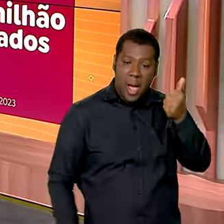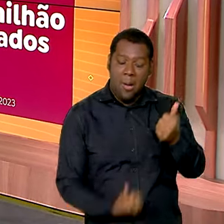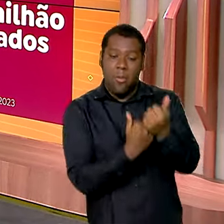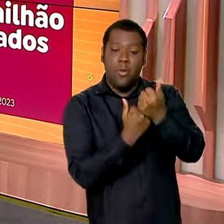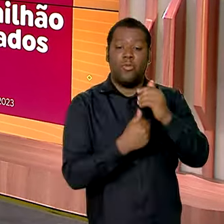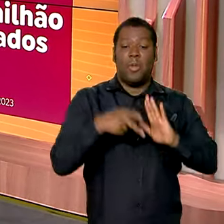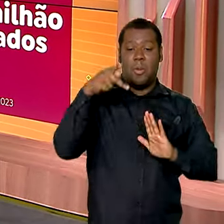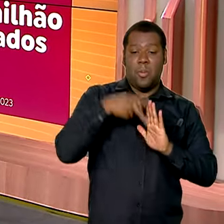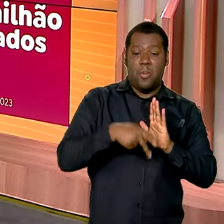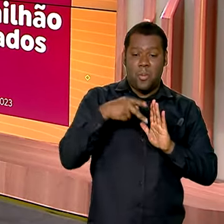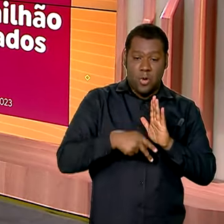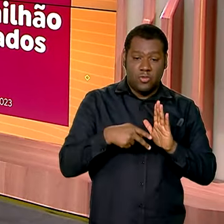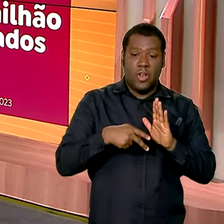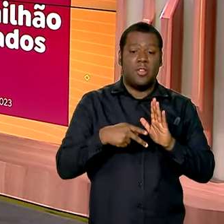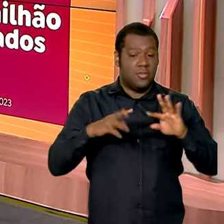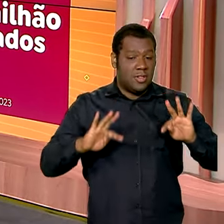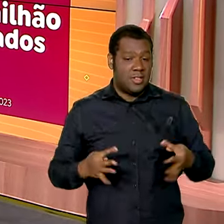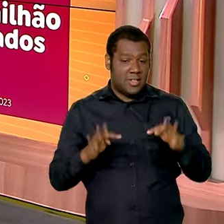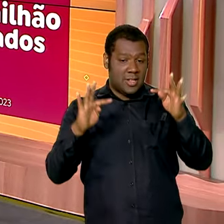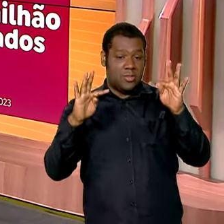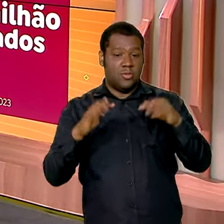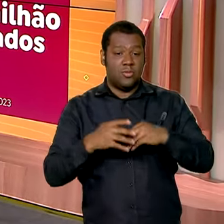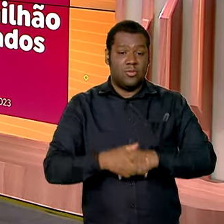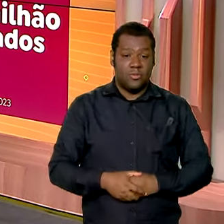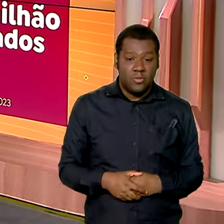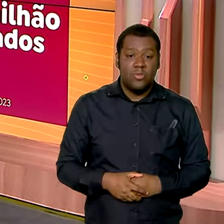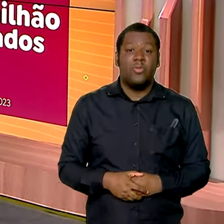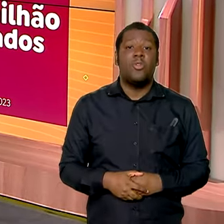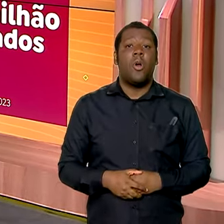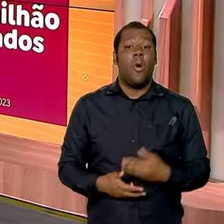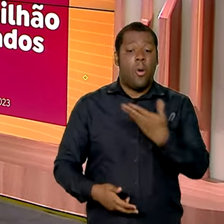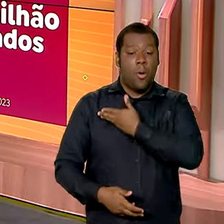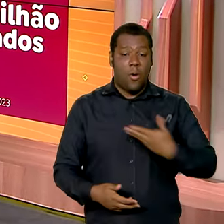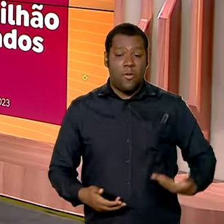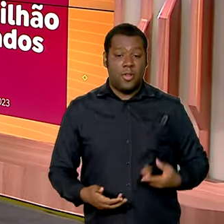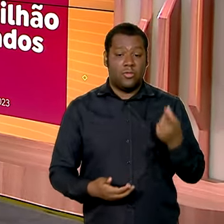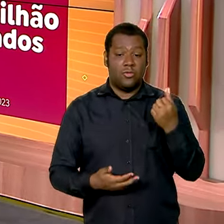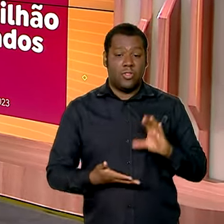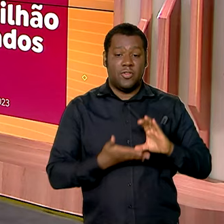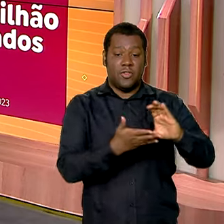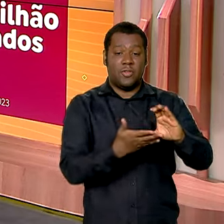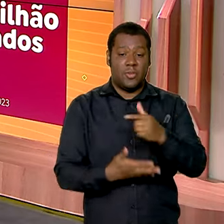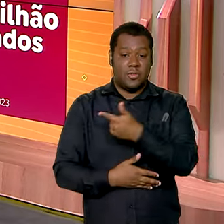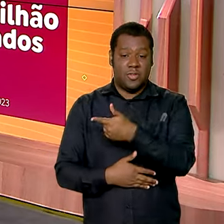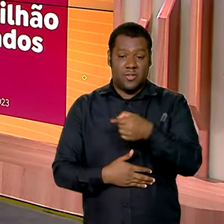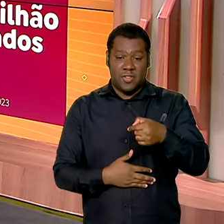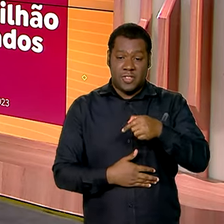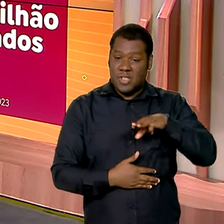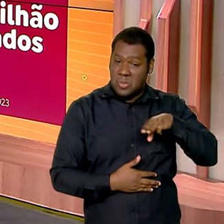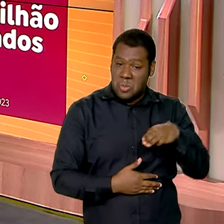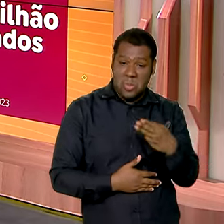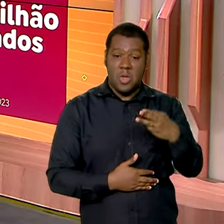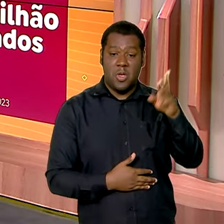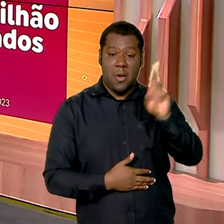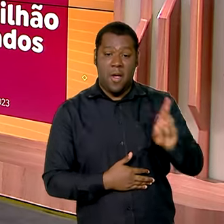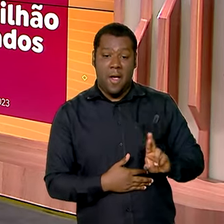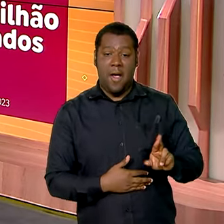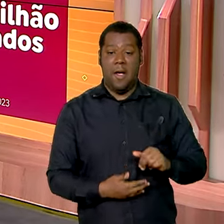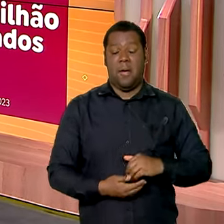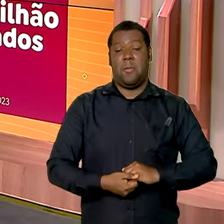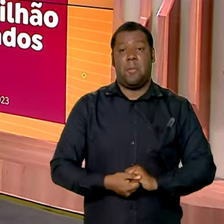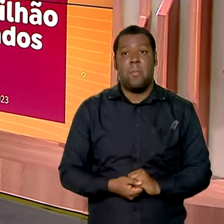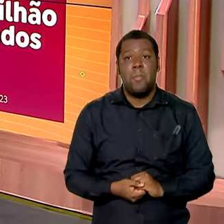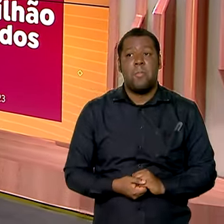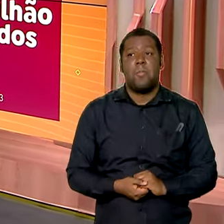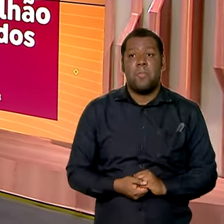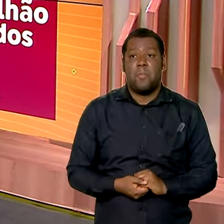de inovação, investidos aí mais de 27 milhões de reais, 27 milhões e meio de